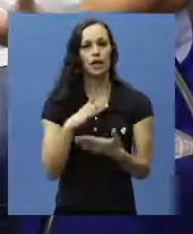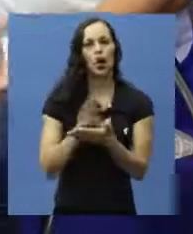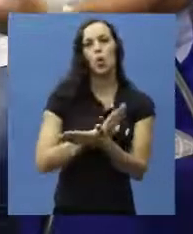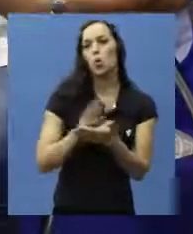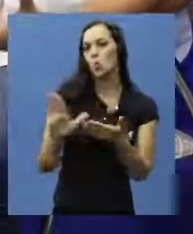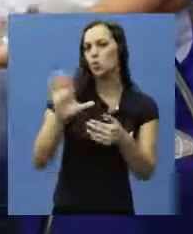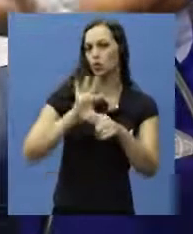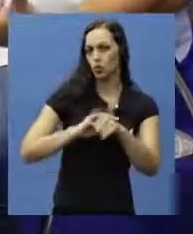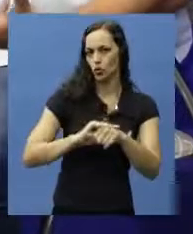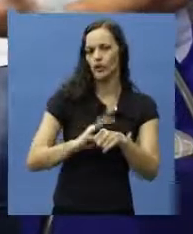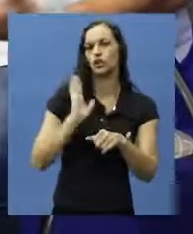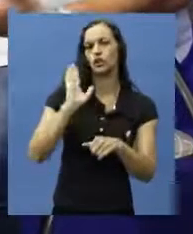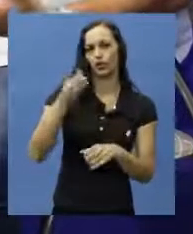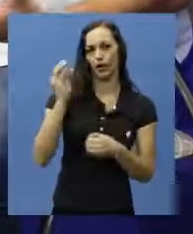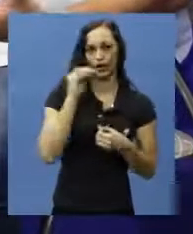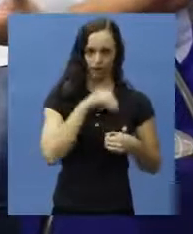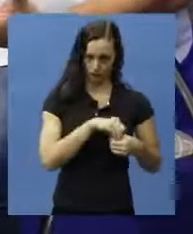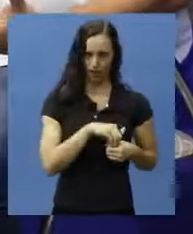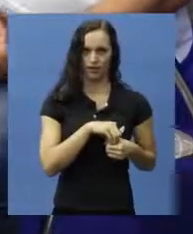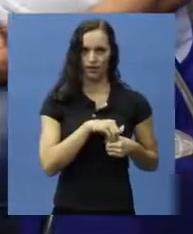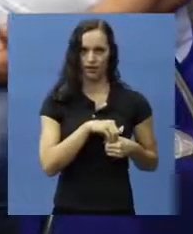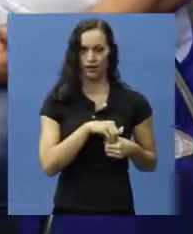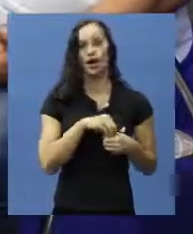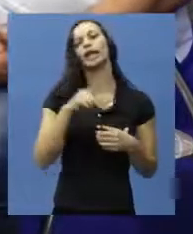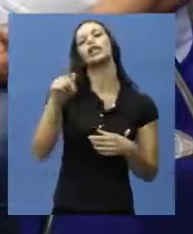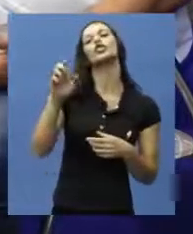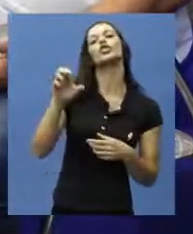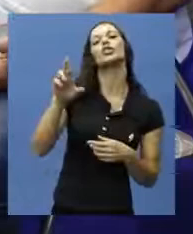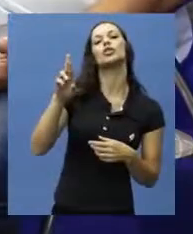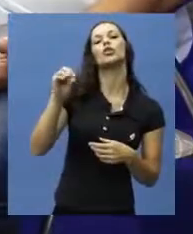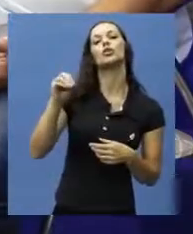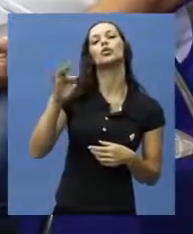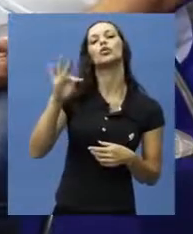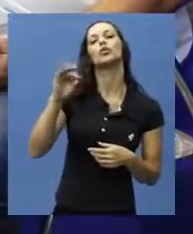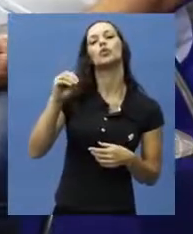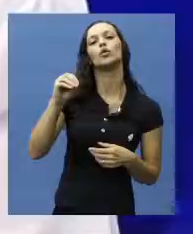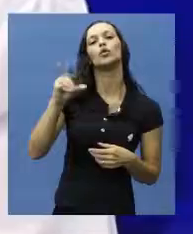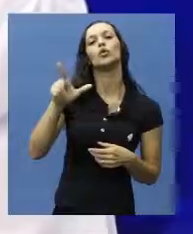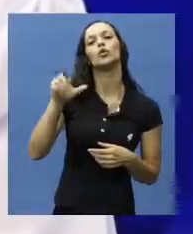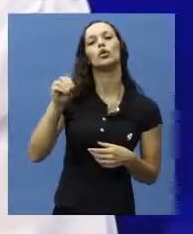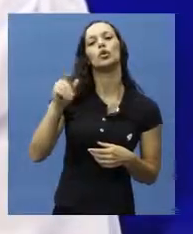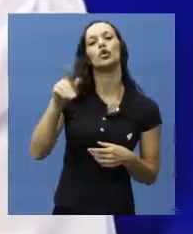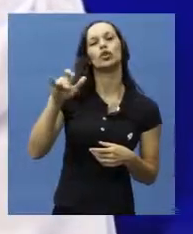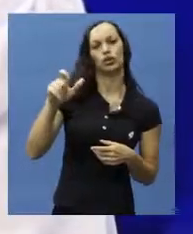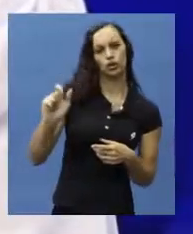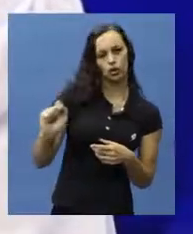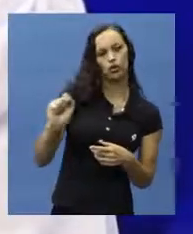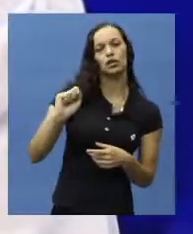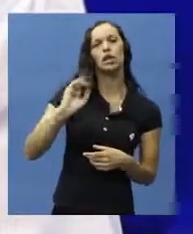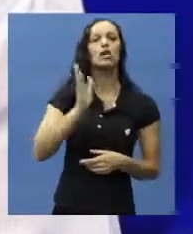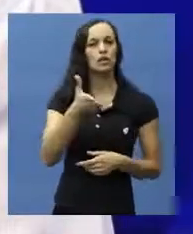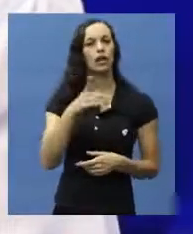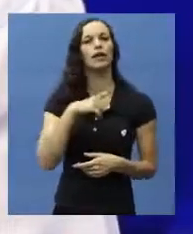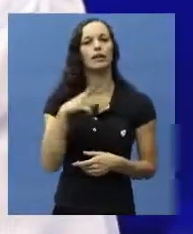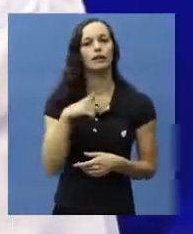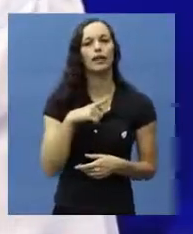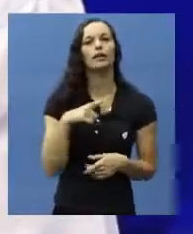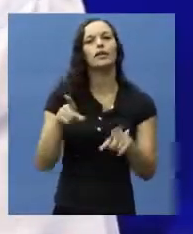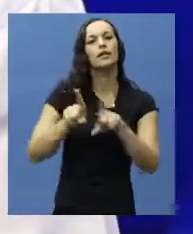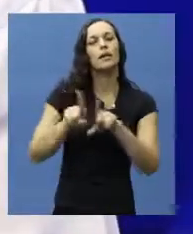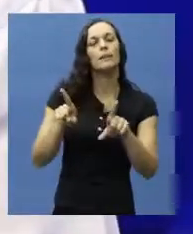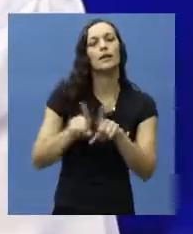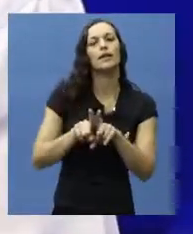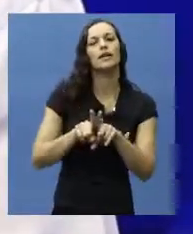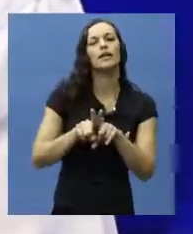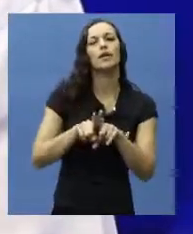alguma patologia já instalada. Já na gerontologia, nós também temos, que é a